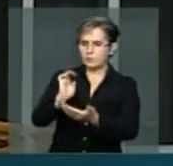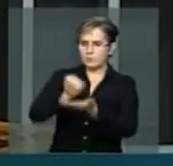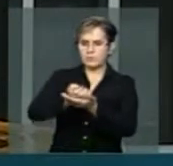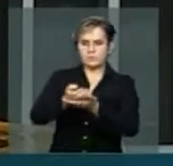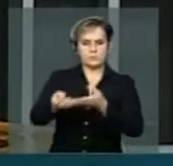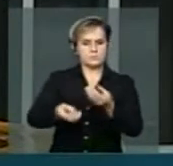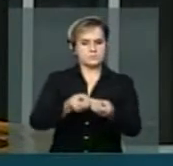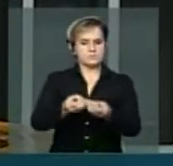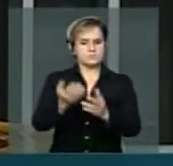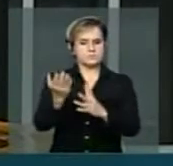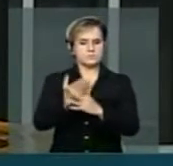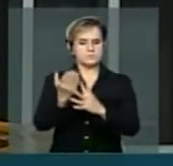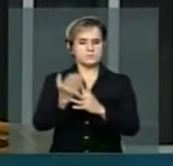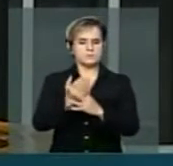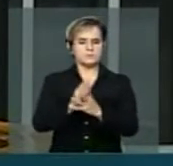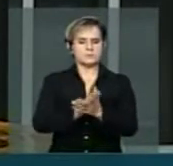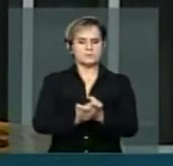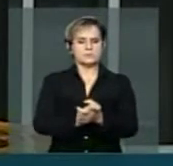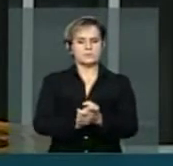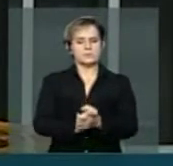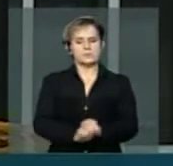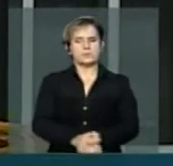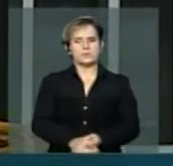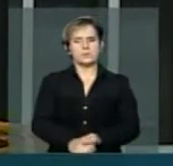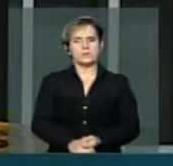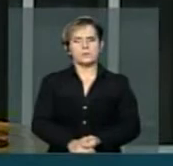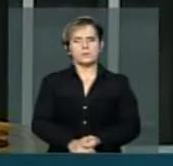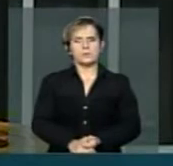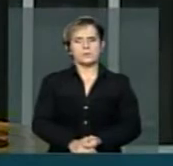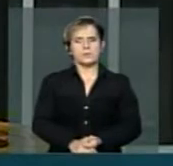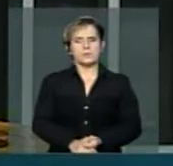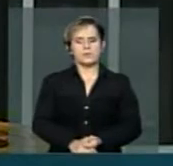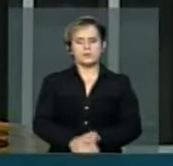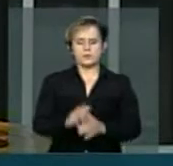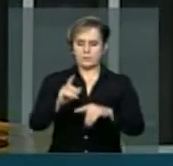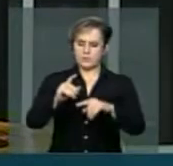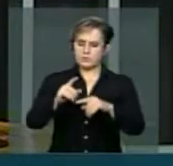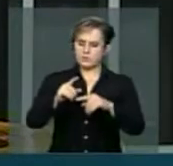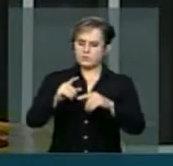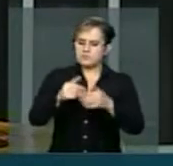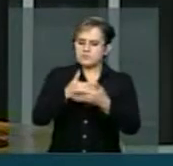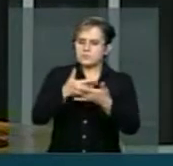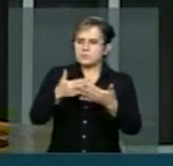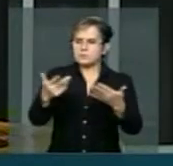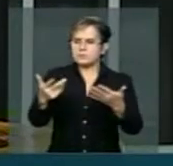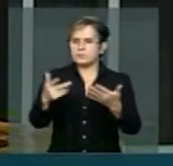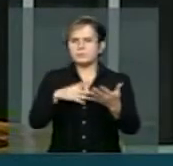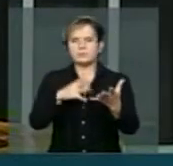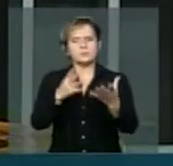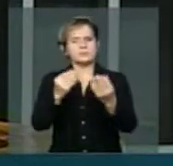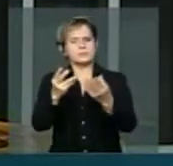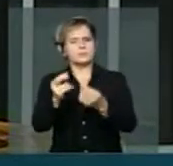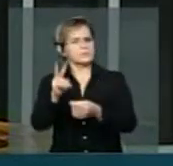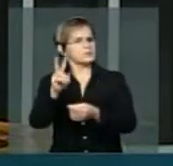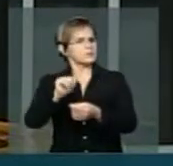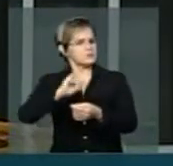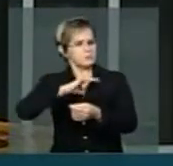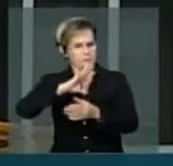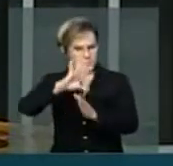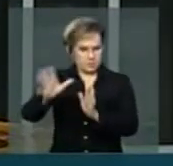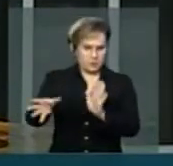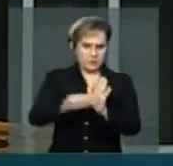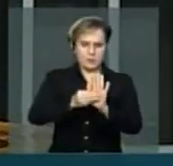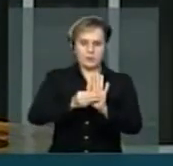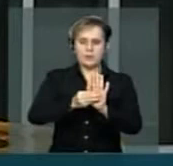de instrumentos que tem aí, que muitas vezes são colocadas